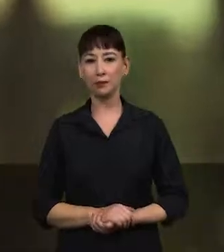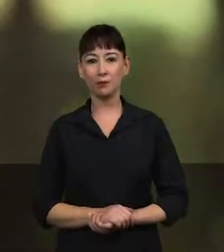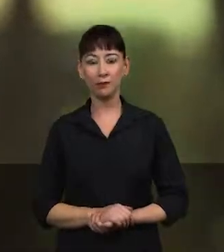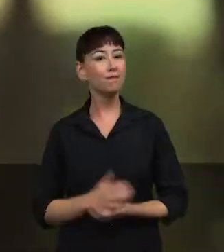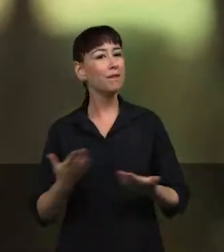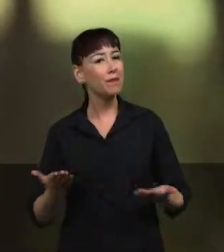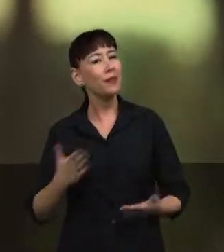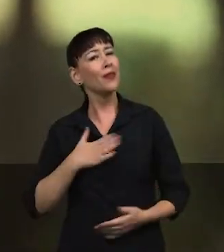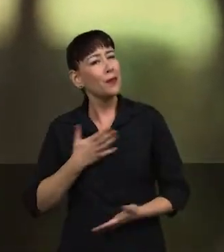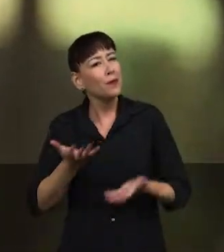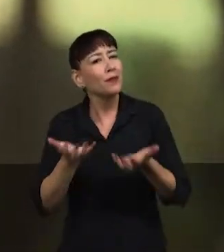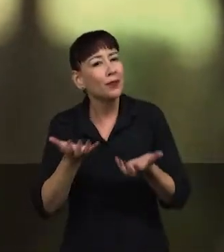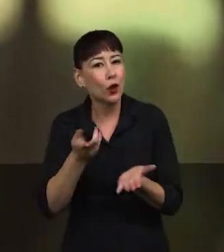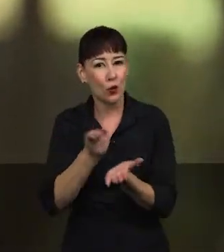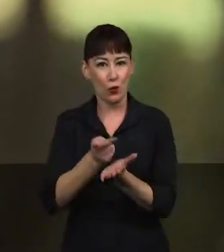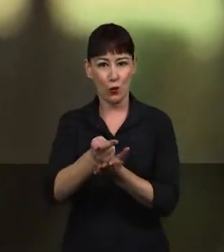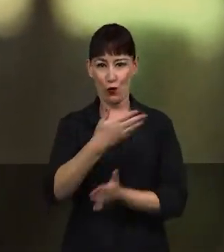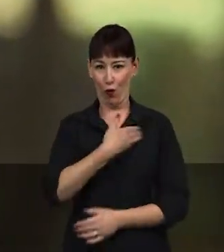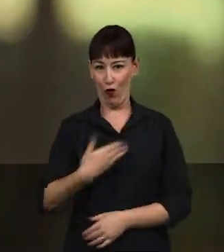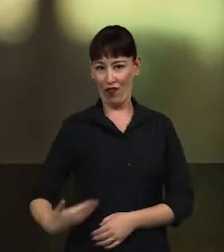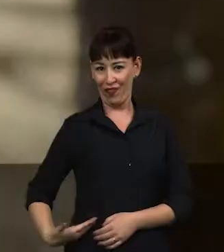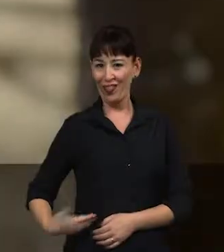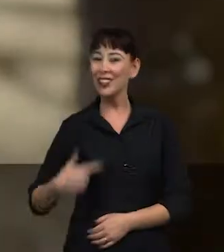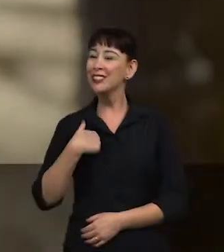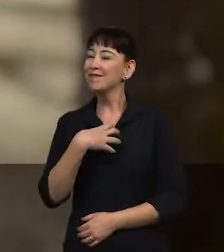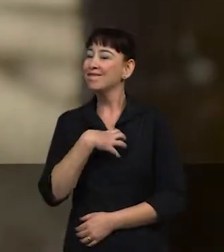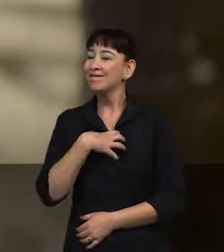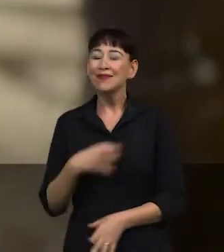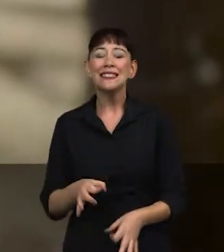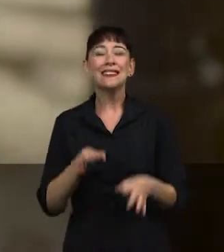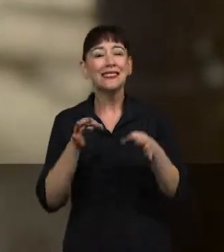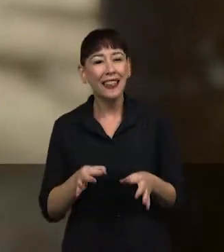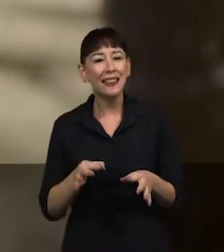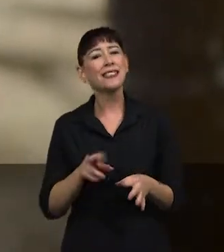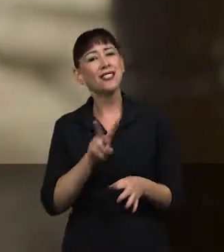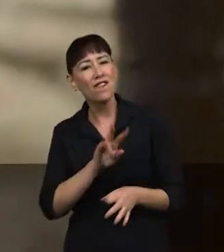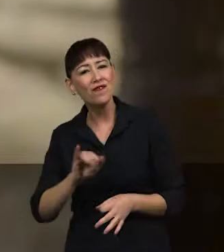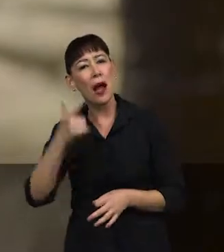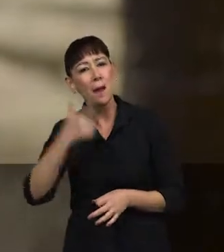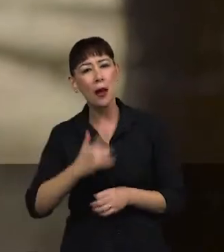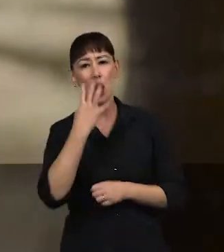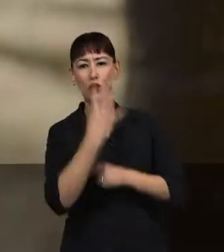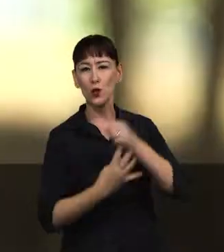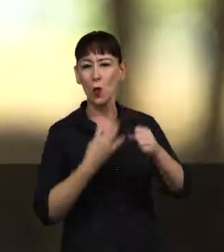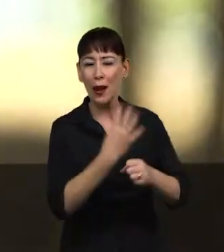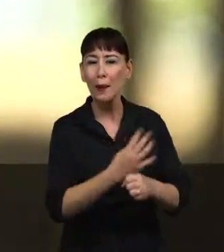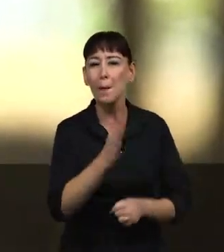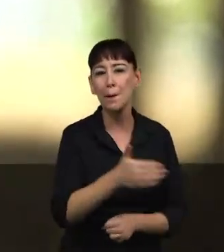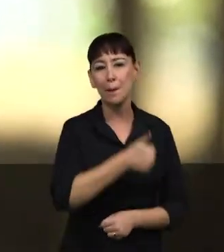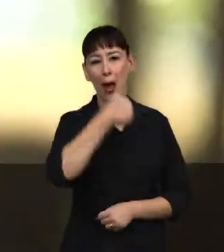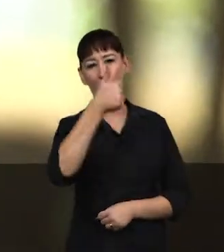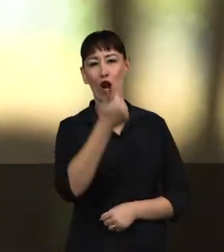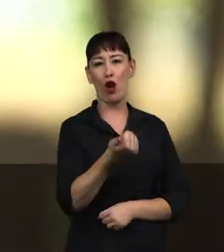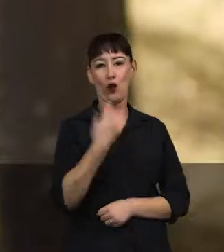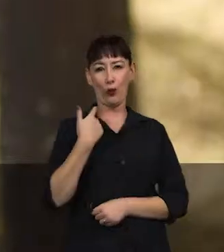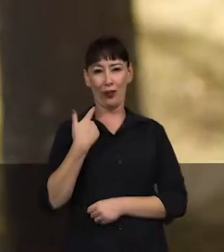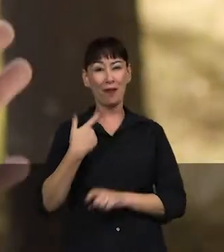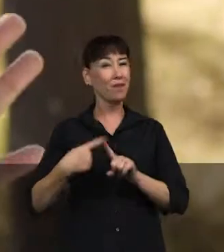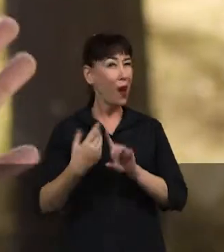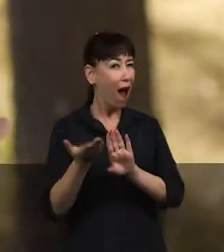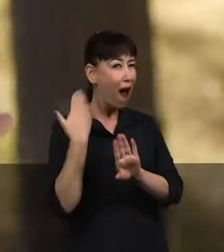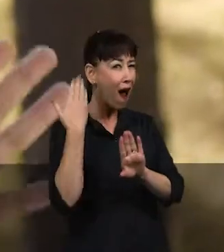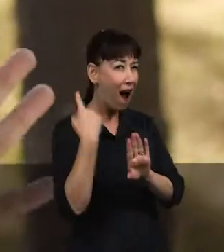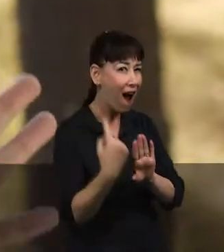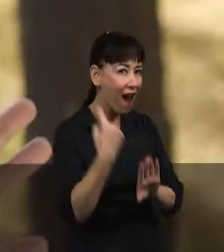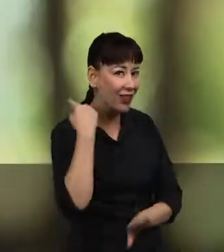Eu quero continuar governando, porque eu tenho certeza que nós vamos fazer um governo melhor do que esse. Minas escolheu lá atrás parar